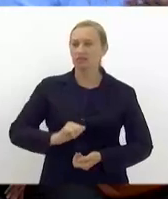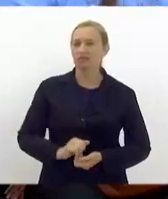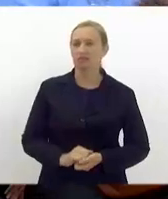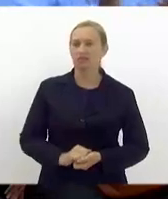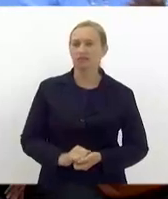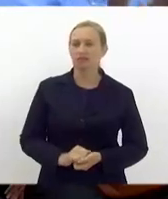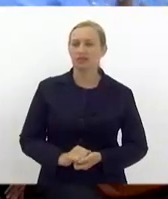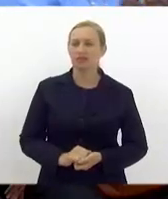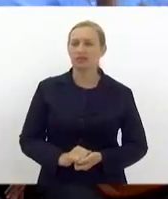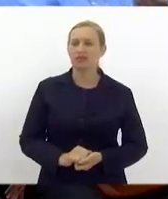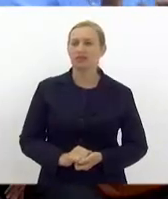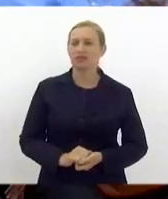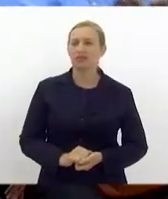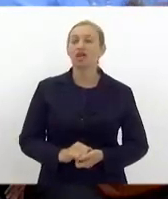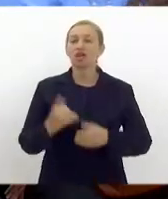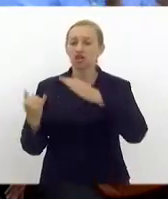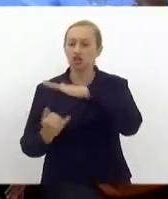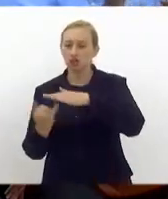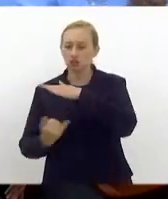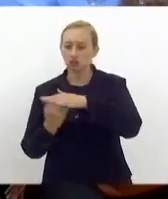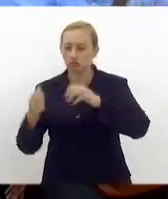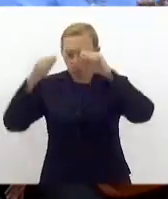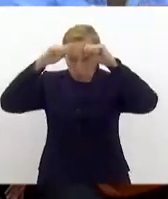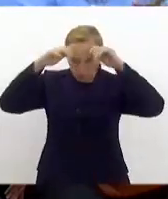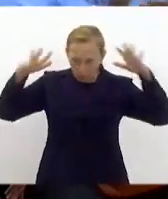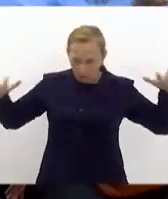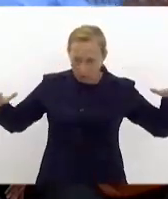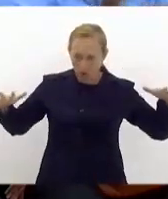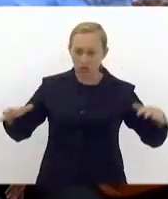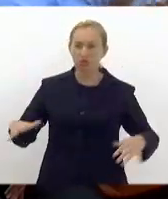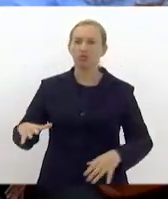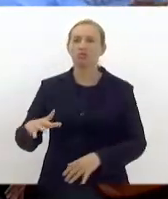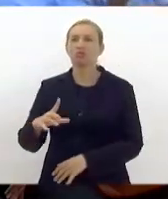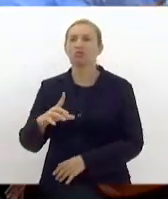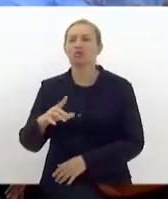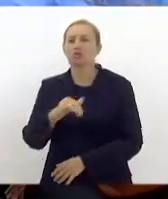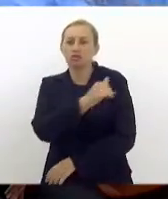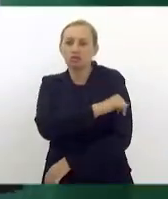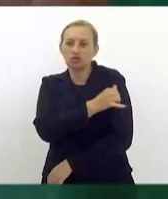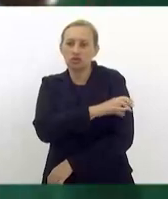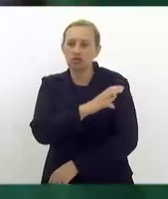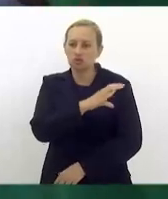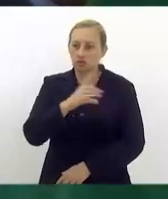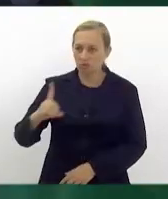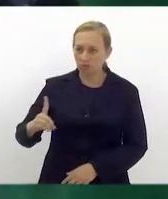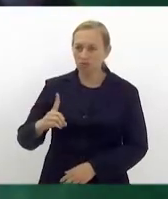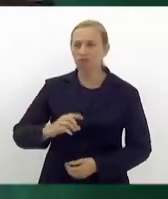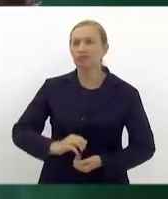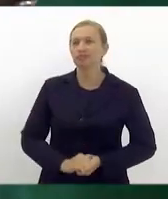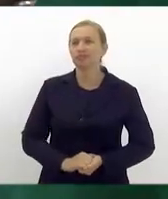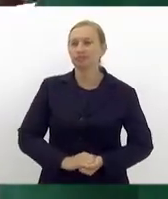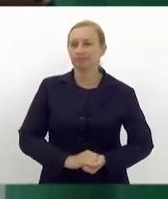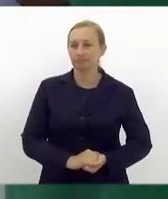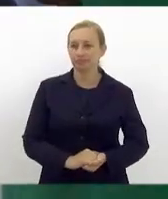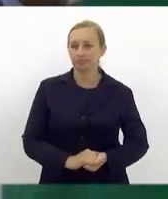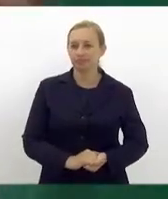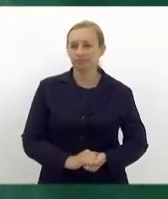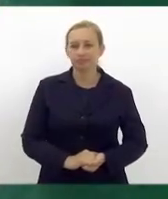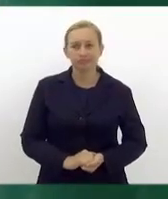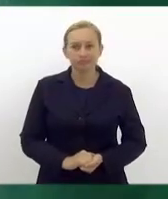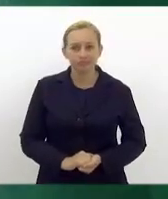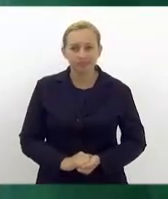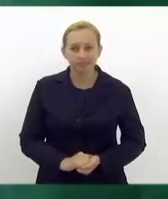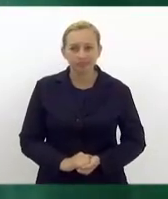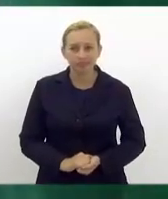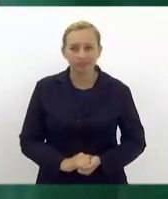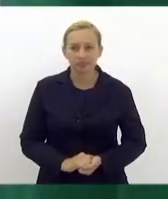Coordenador do Instituto Autismo do Rio de Janeiro. Conselheiro. Escreveram o coordenador. É, colocaram